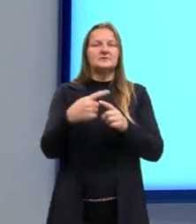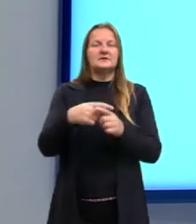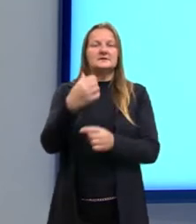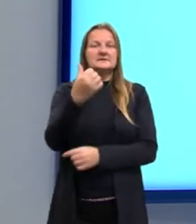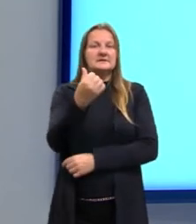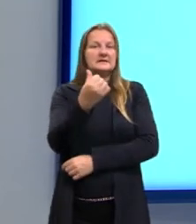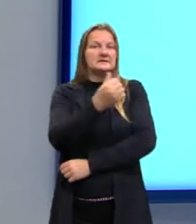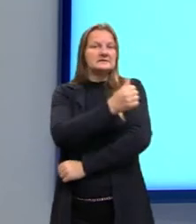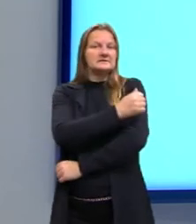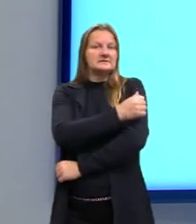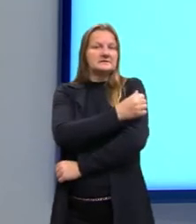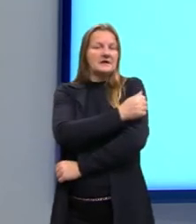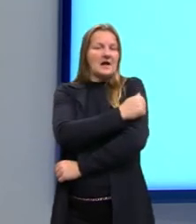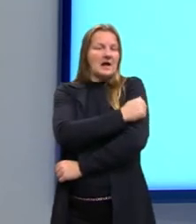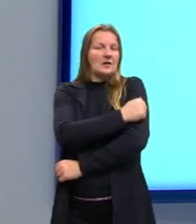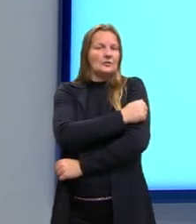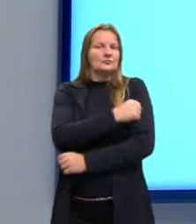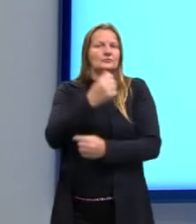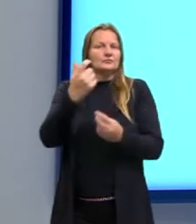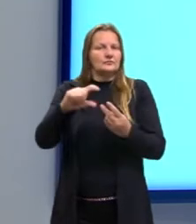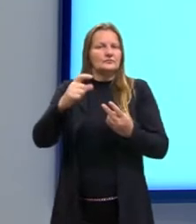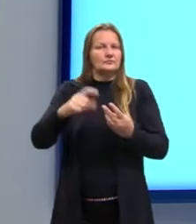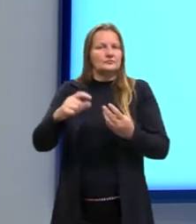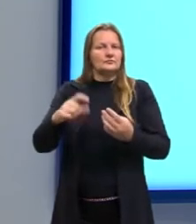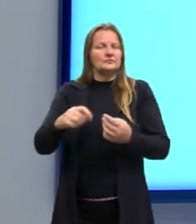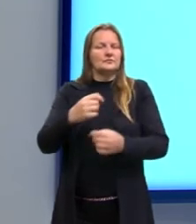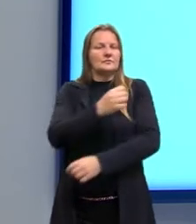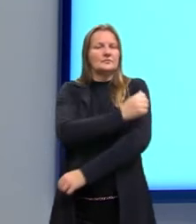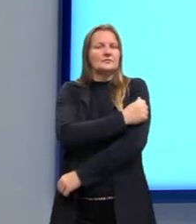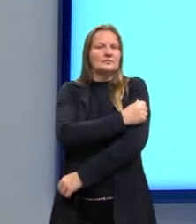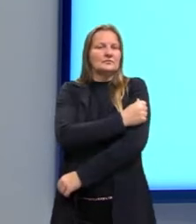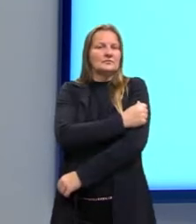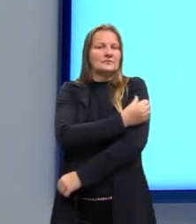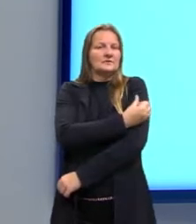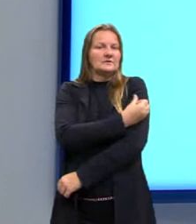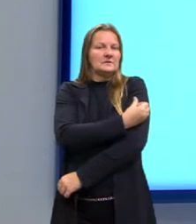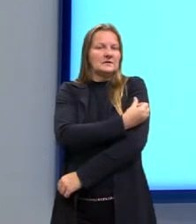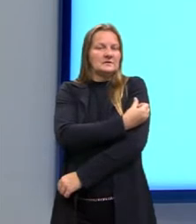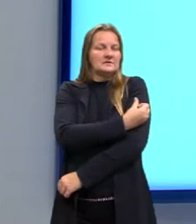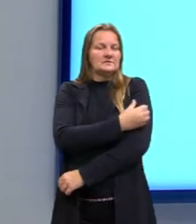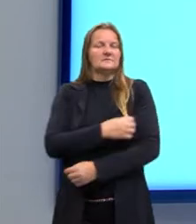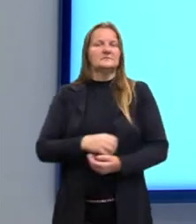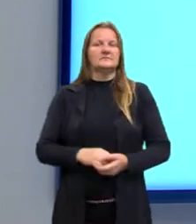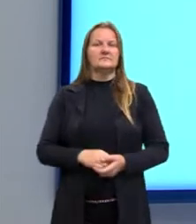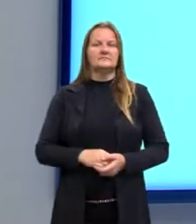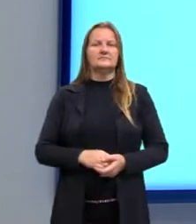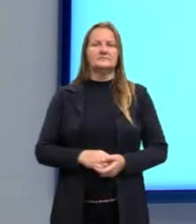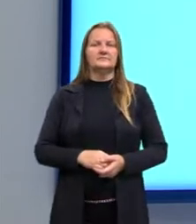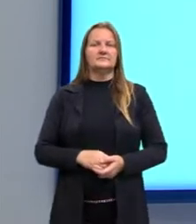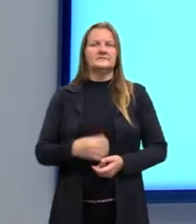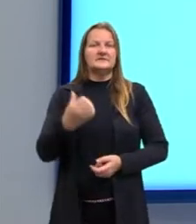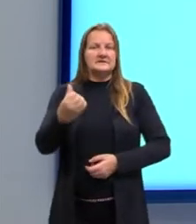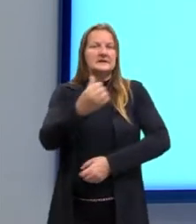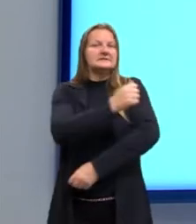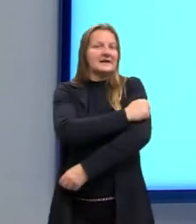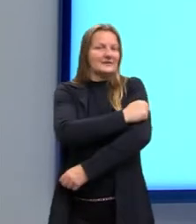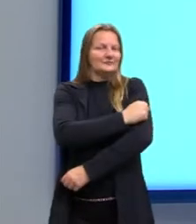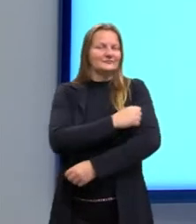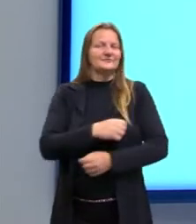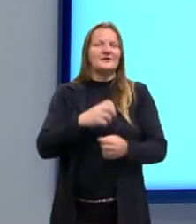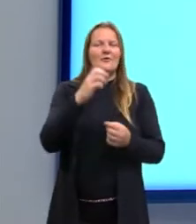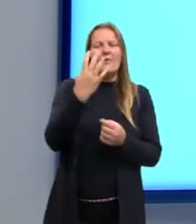alunos tiraram 7. É o maior valor, ali, que nós vamos obter. Os outros ficam entre 3, 4, 5